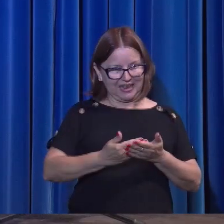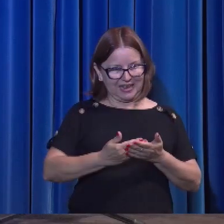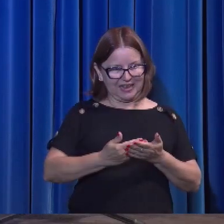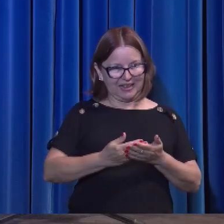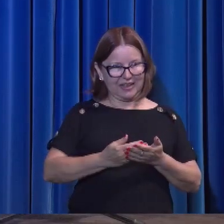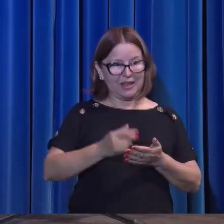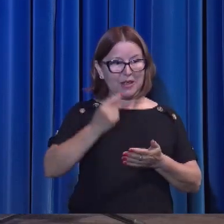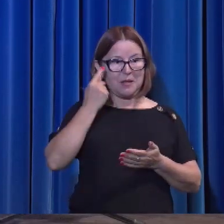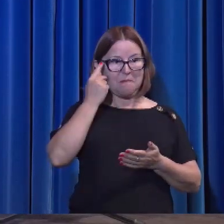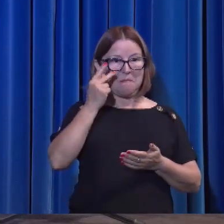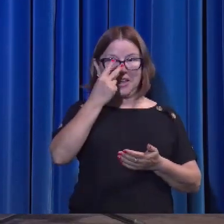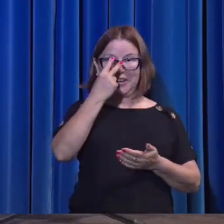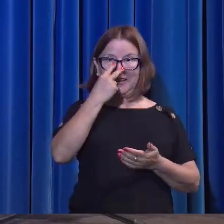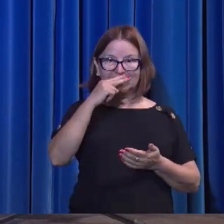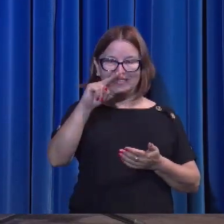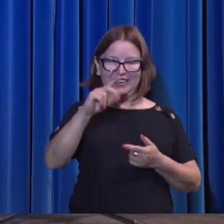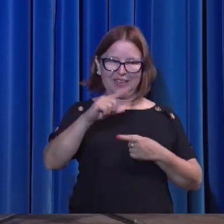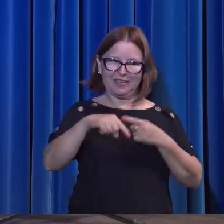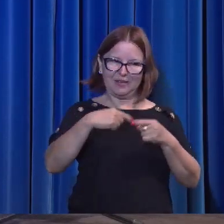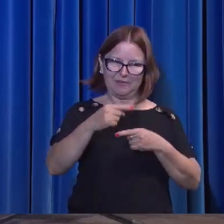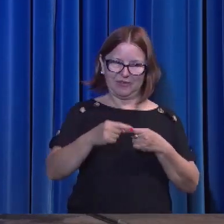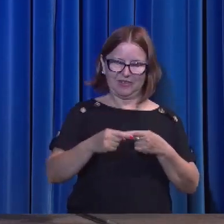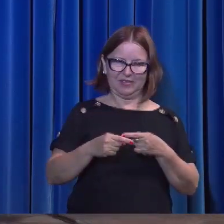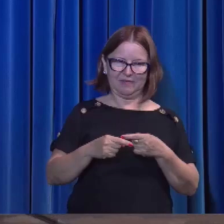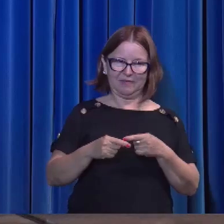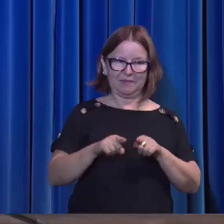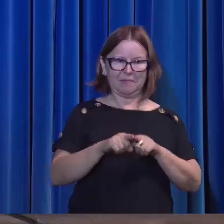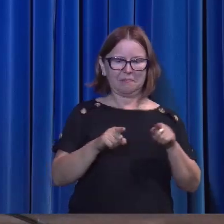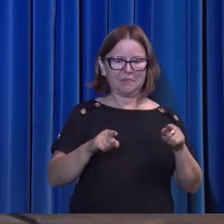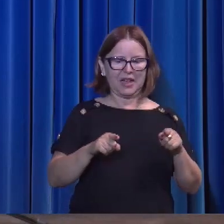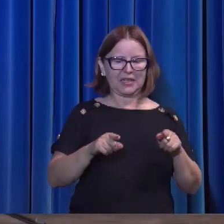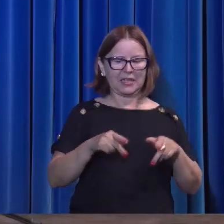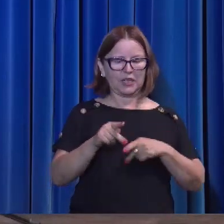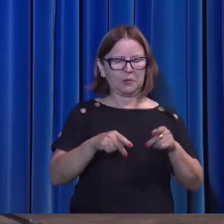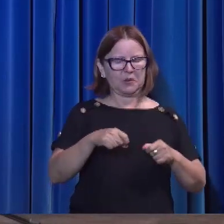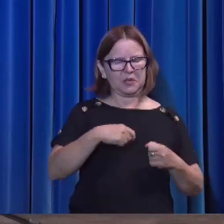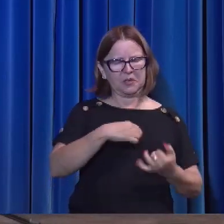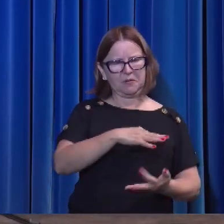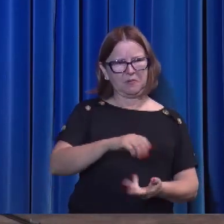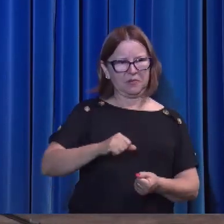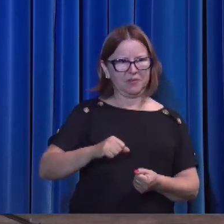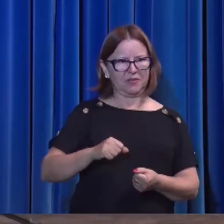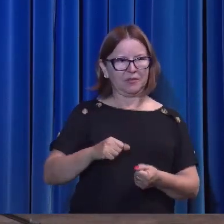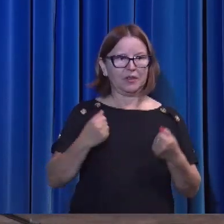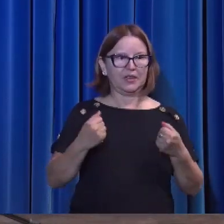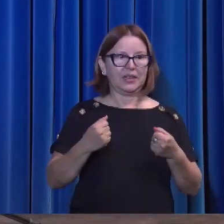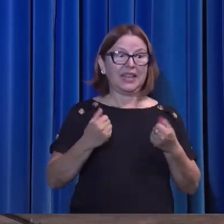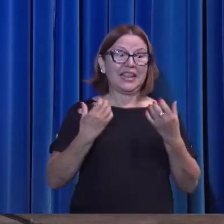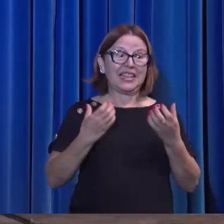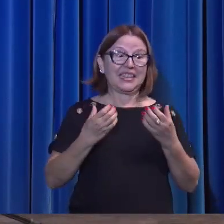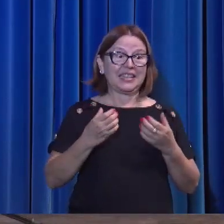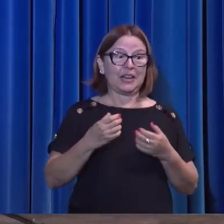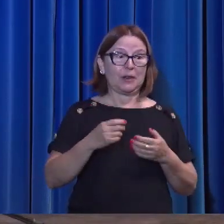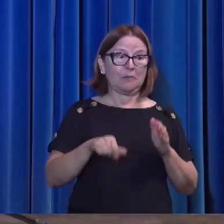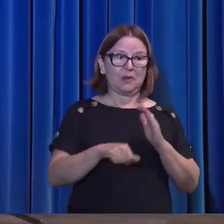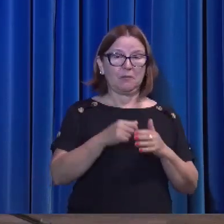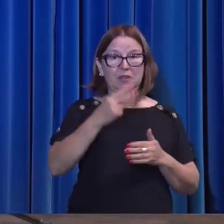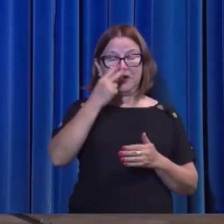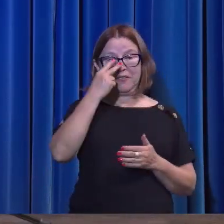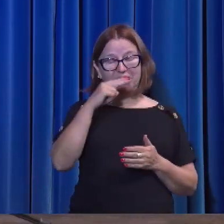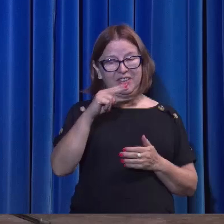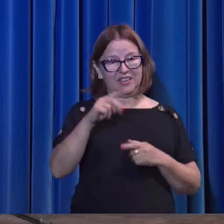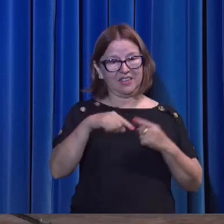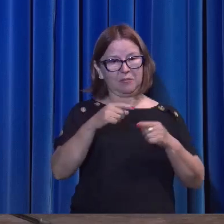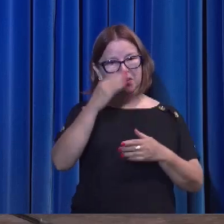O mundo quer primeiro constatar. Eu vejo, eu vejo, aí eu constato, então eu creio. Não crê. Isso não é